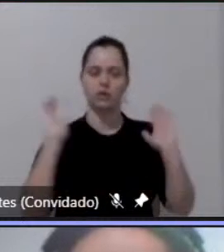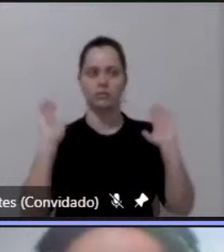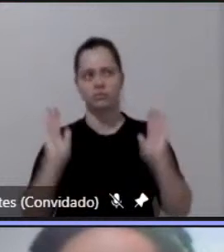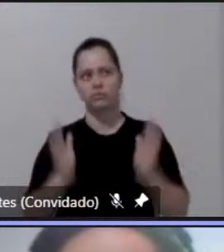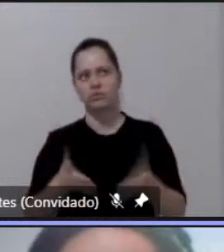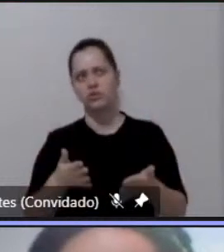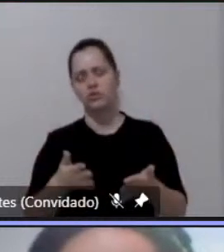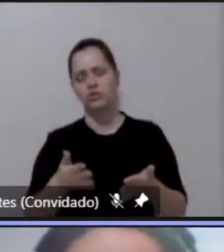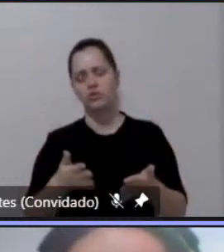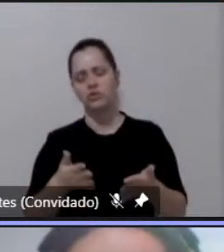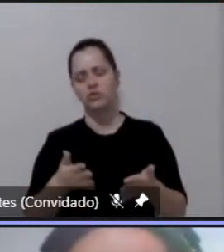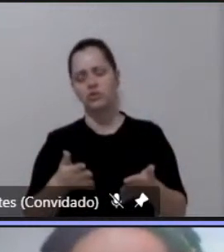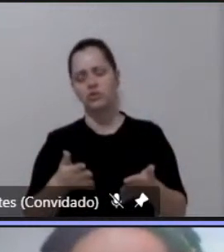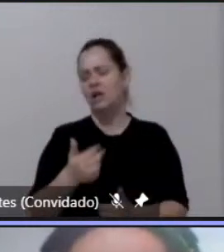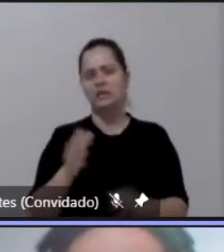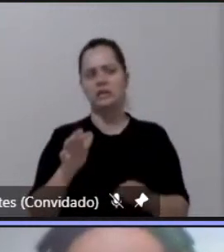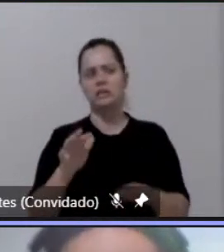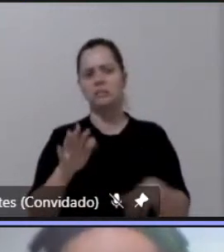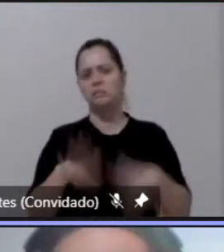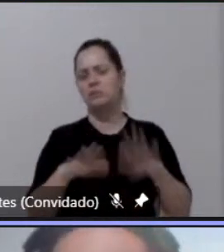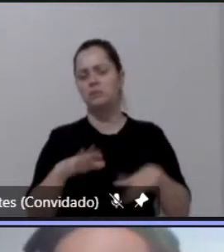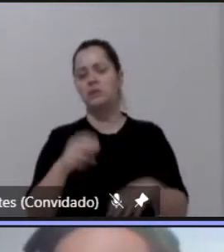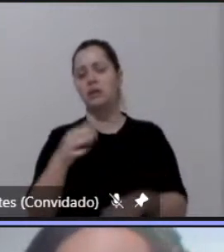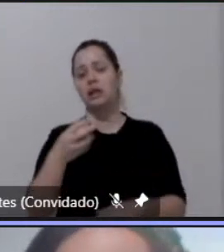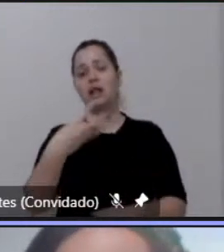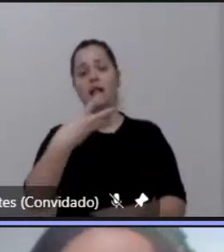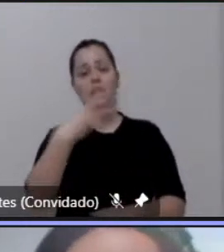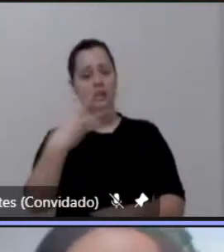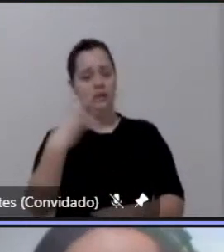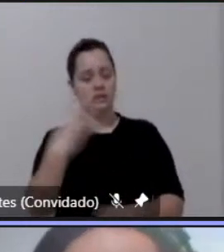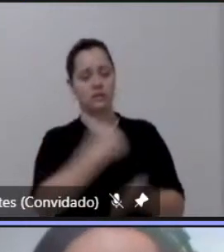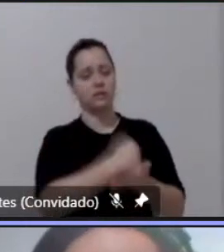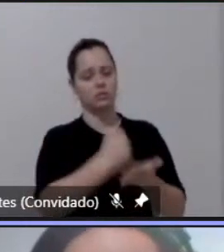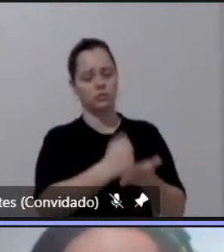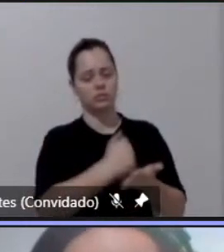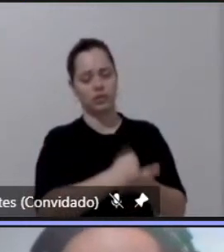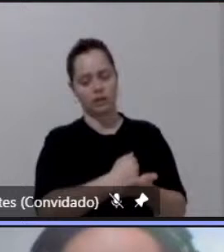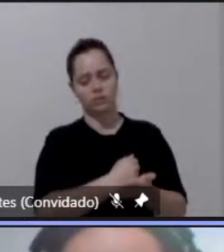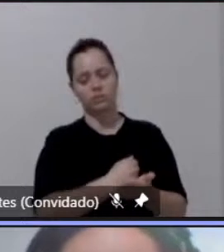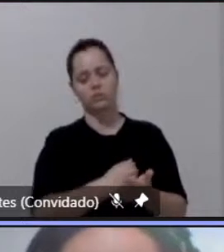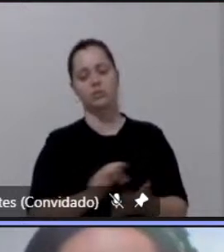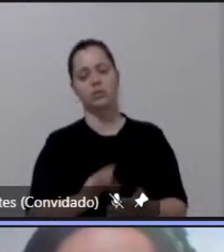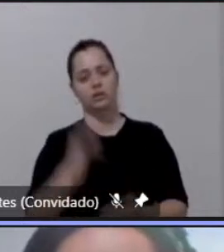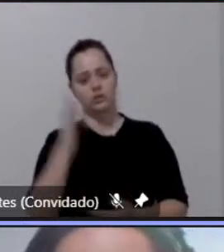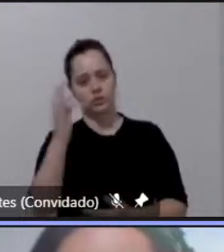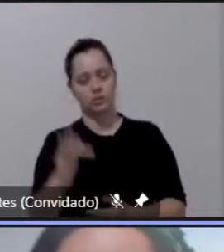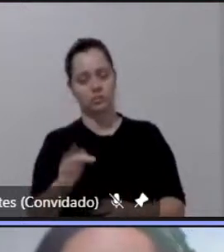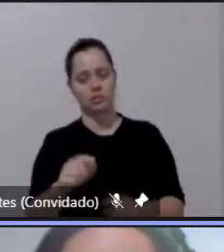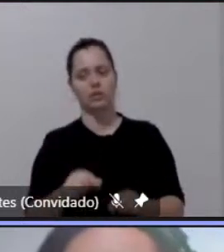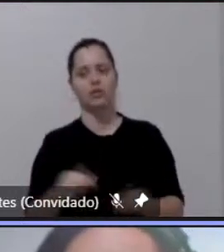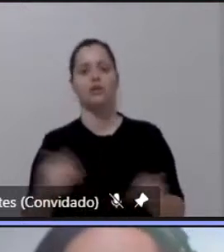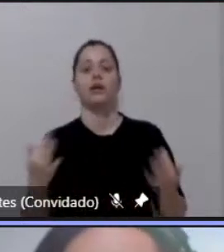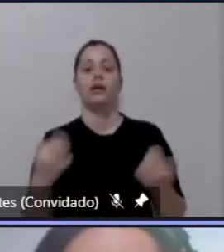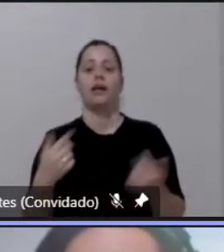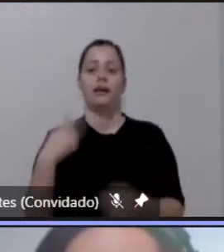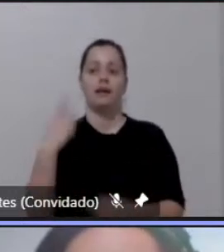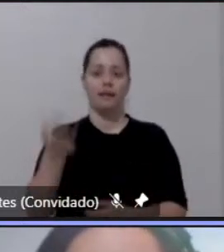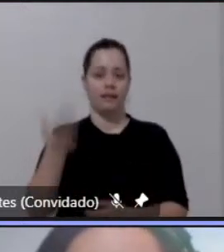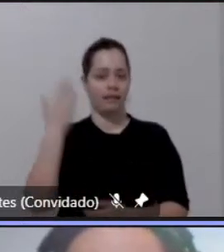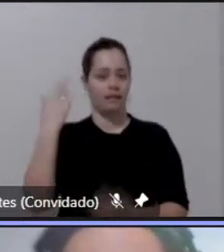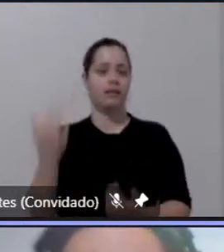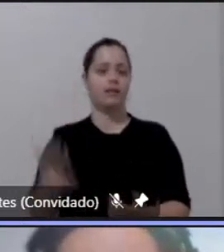no terceiro aditamento que na verdade ele era para encerrar em 2020 segundo